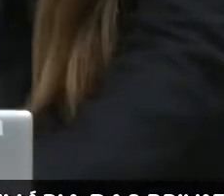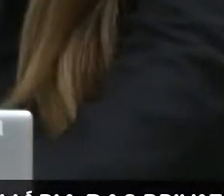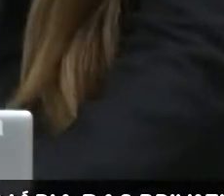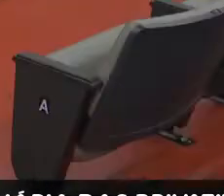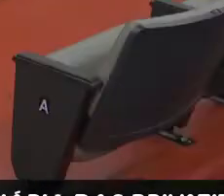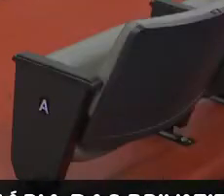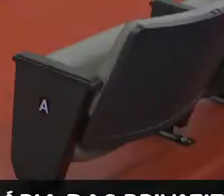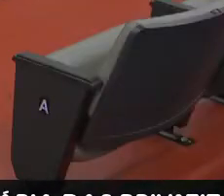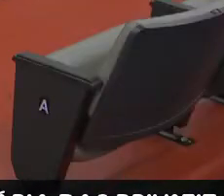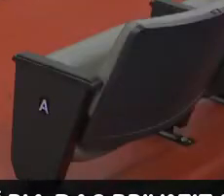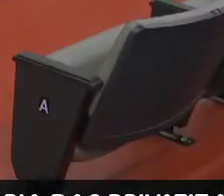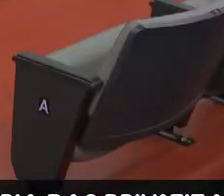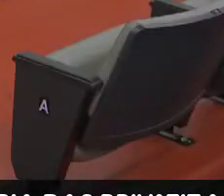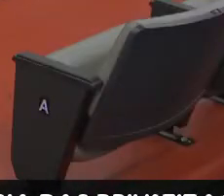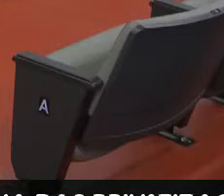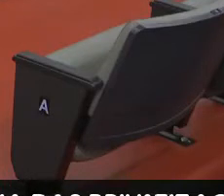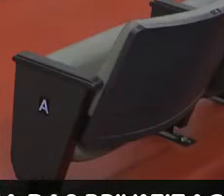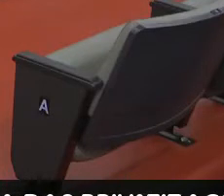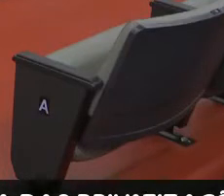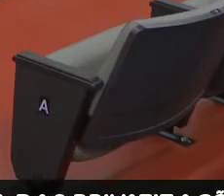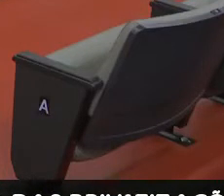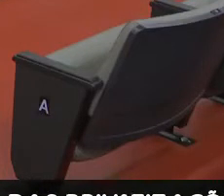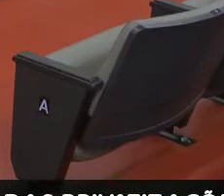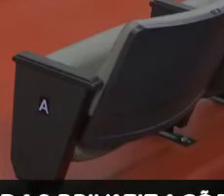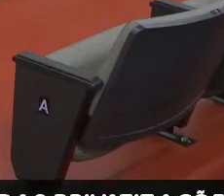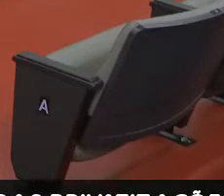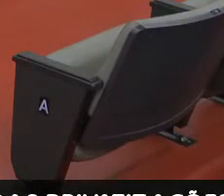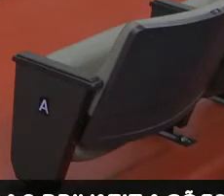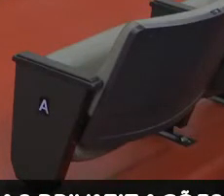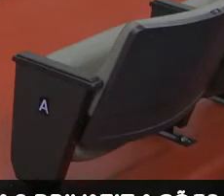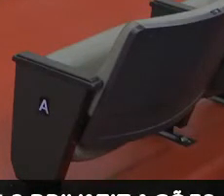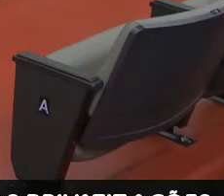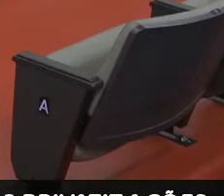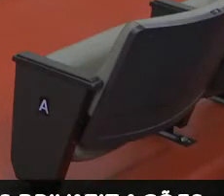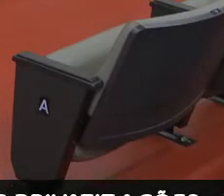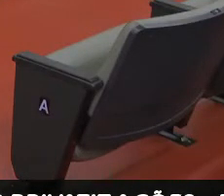Ah, não, desculpe, o deputado Zé Reis, depois a Laura Serrano.